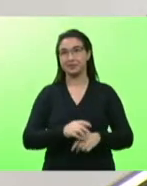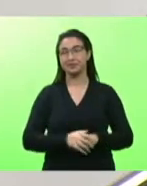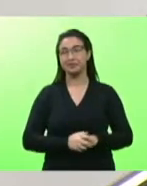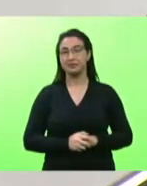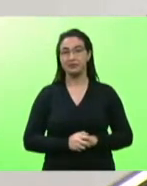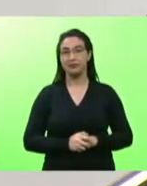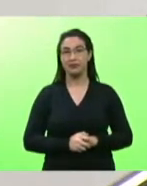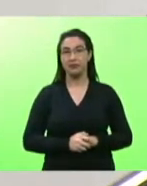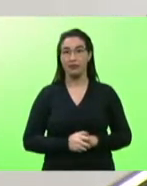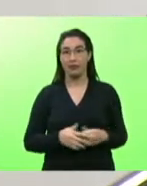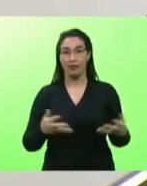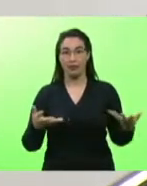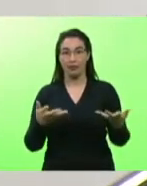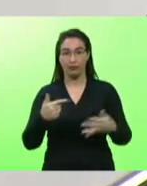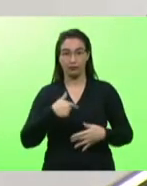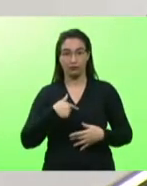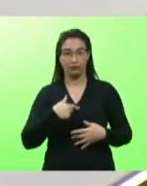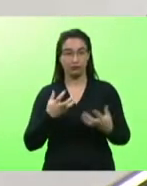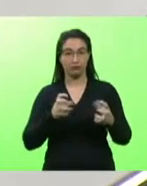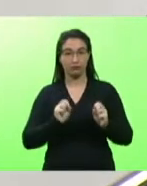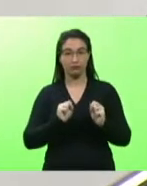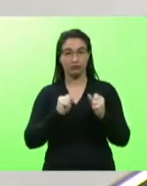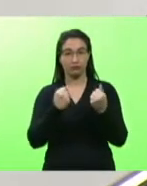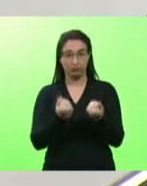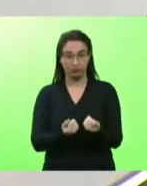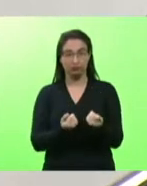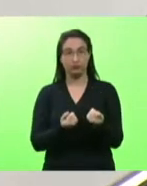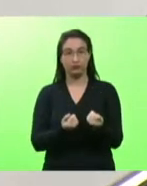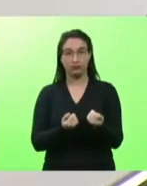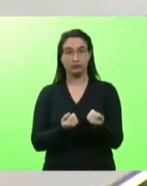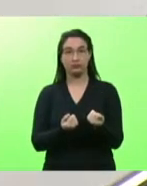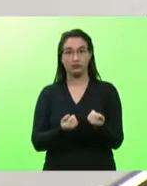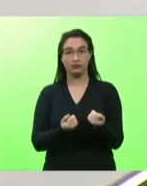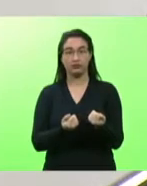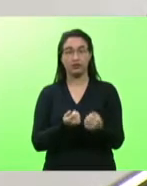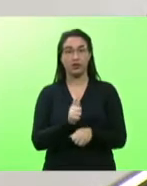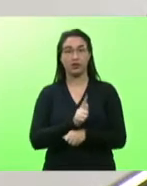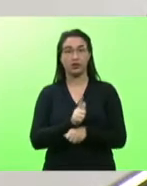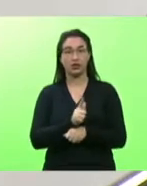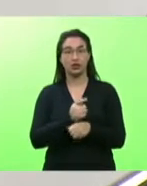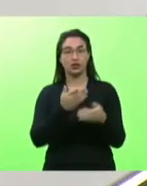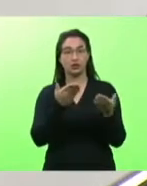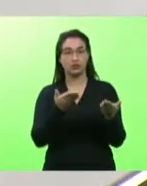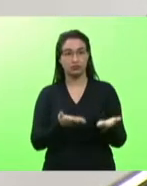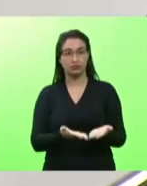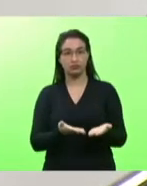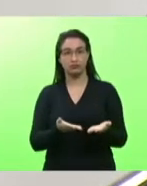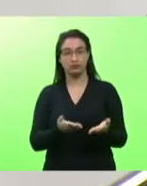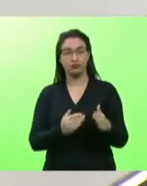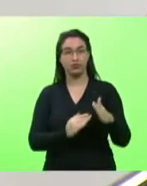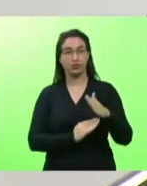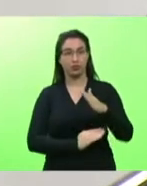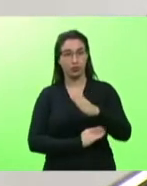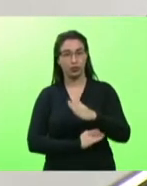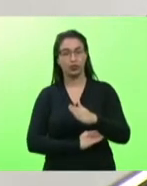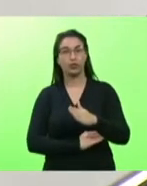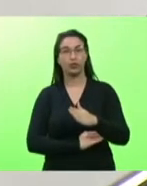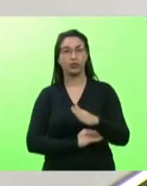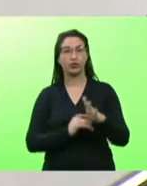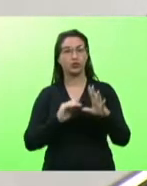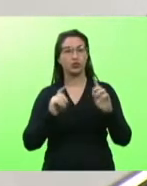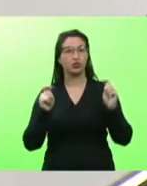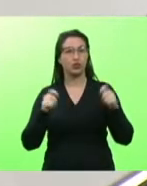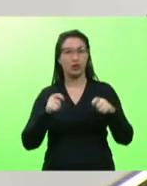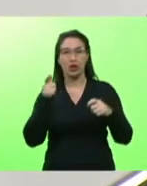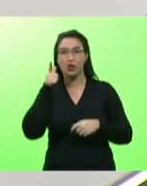estou aqui hoje para defender o modelo de gestão do complexo portuário Itajaí, que vem dando certo em praticamente todo o mundo. Como